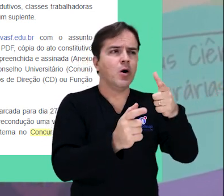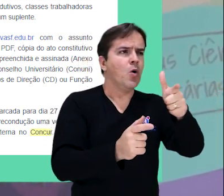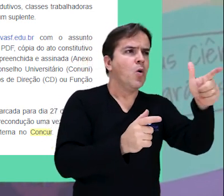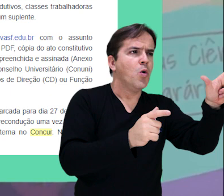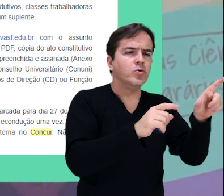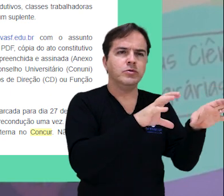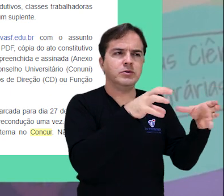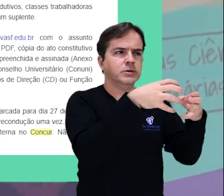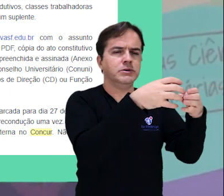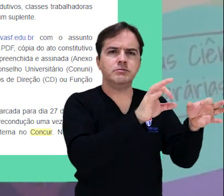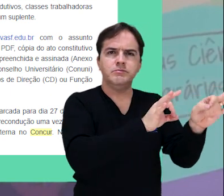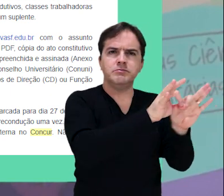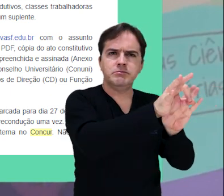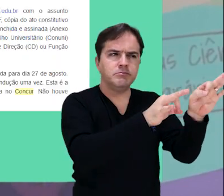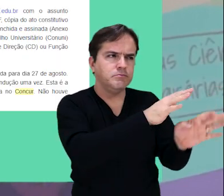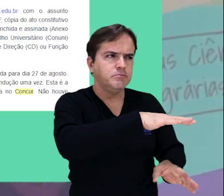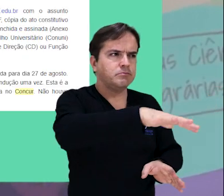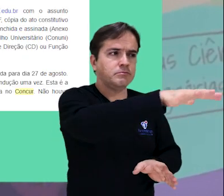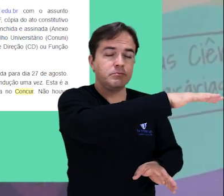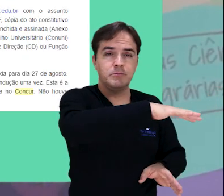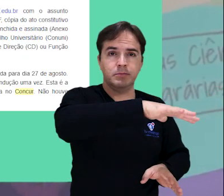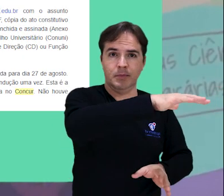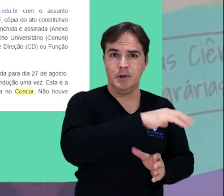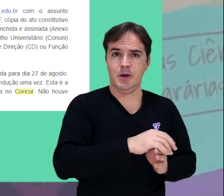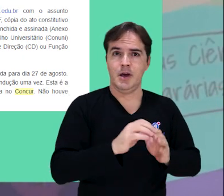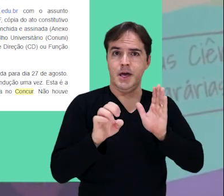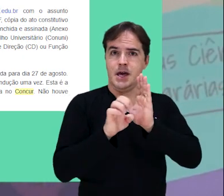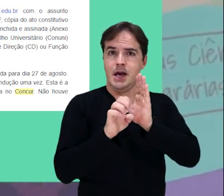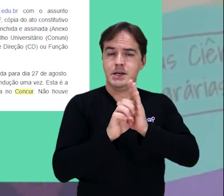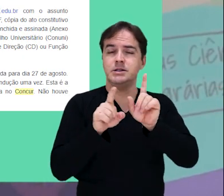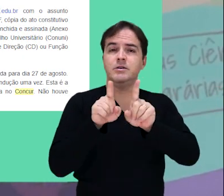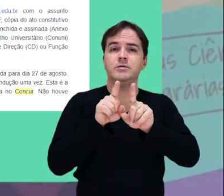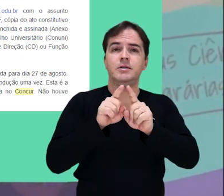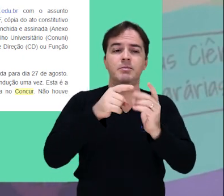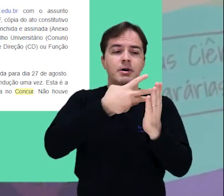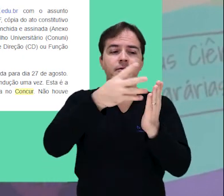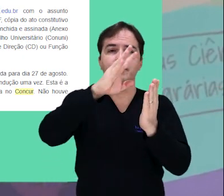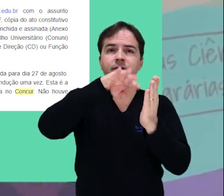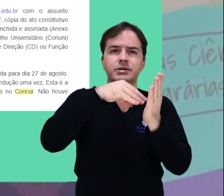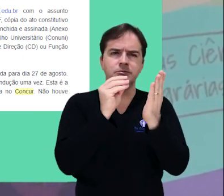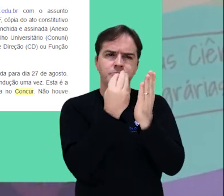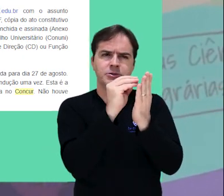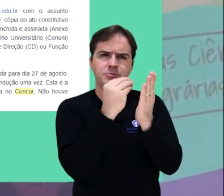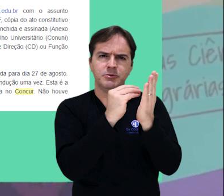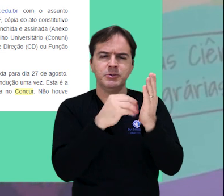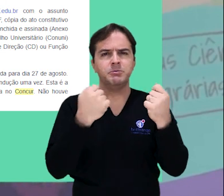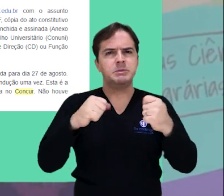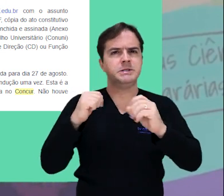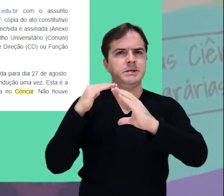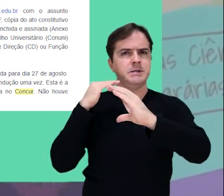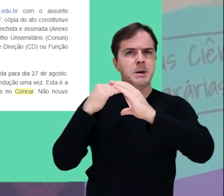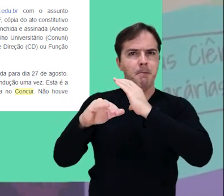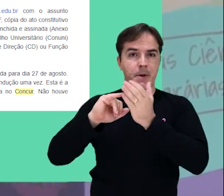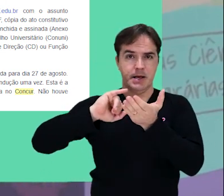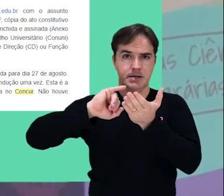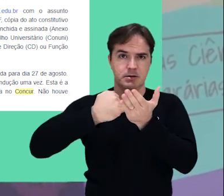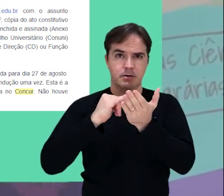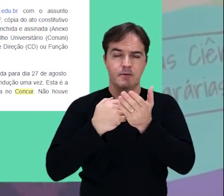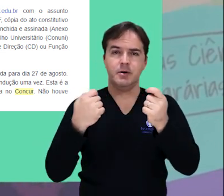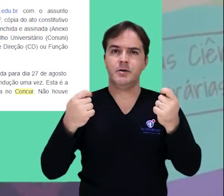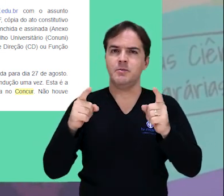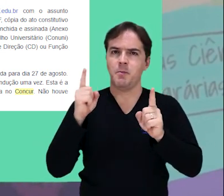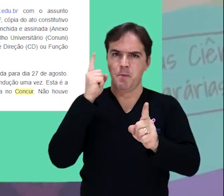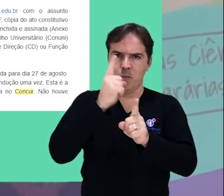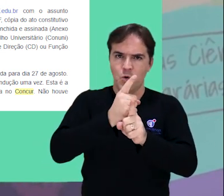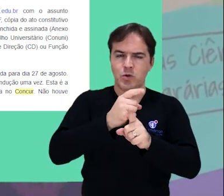civil organizada. O edital e a ficha que deve ser enviada por e-mail no ato da inscrição estão disponíveis no